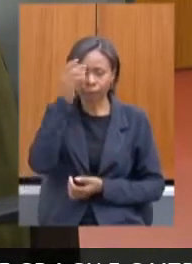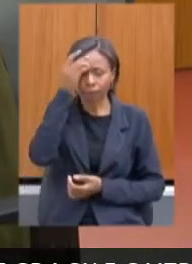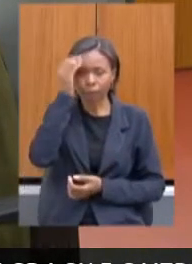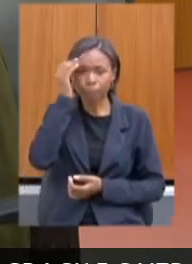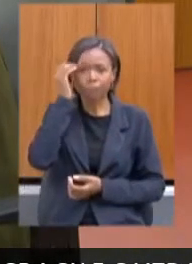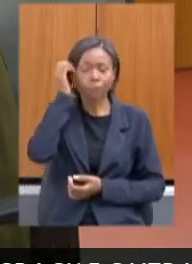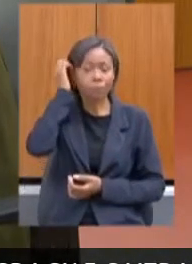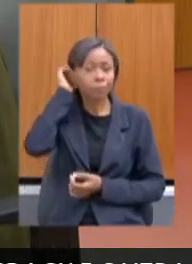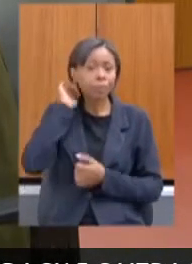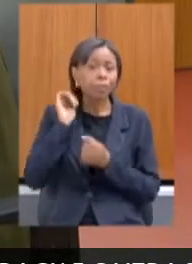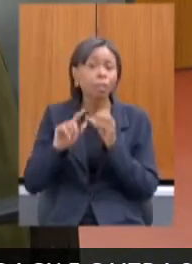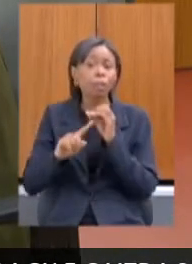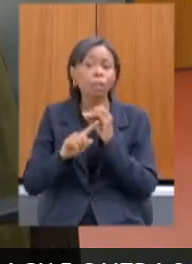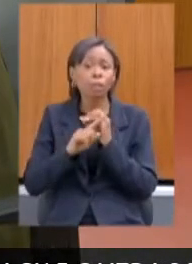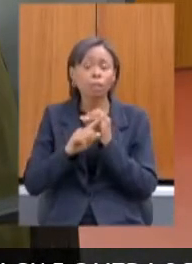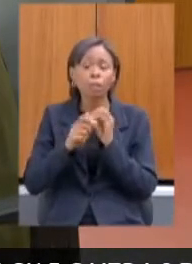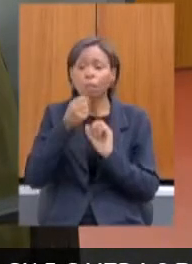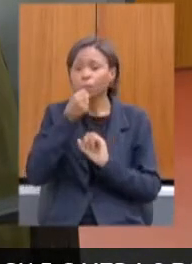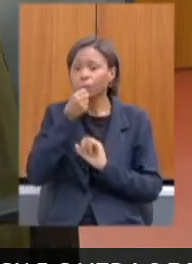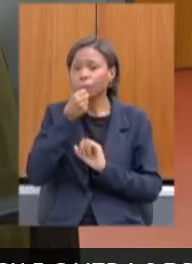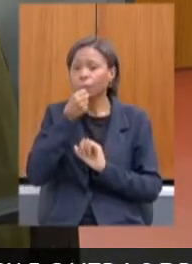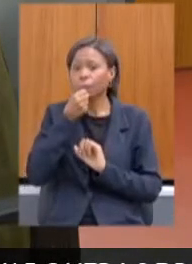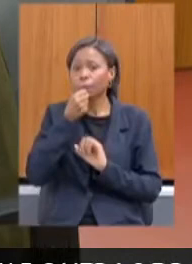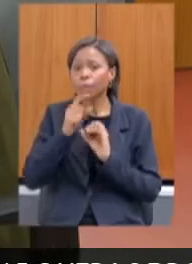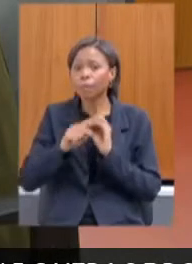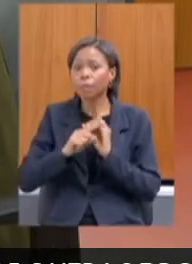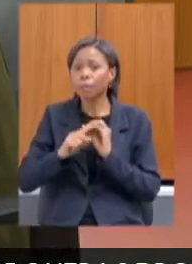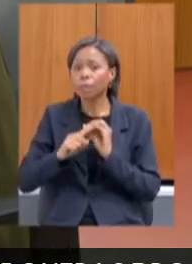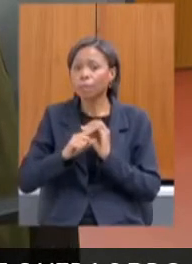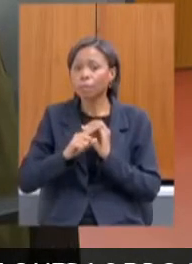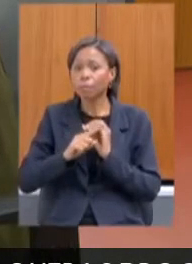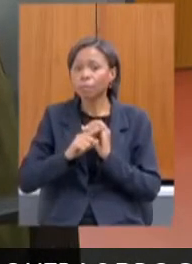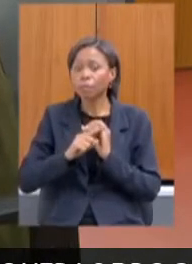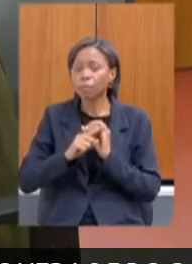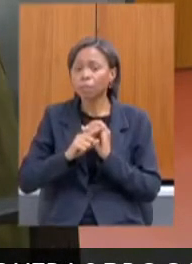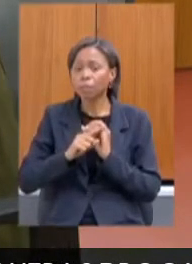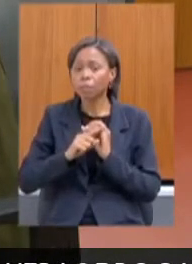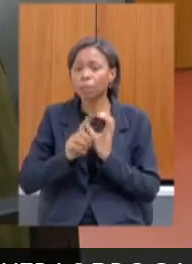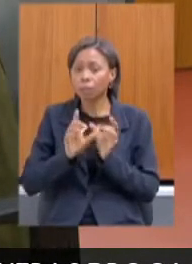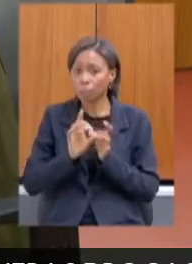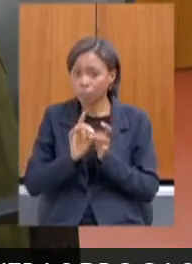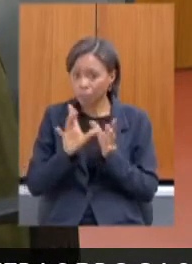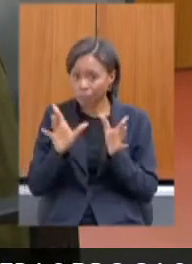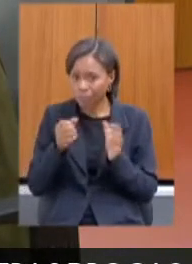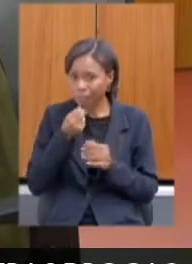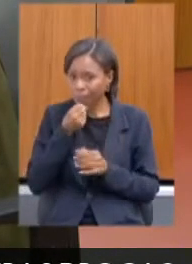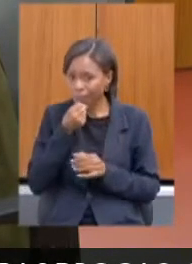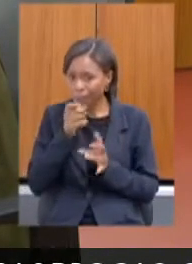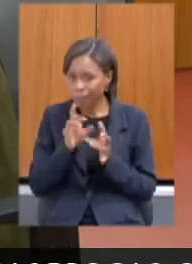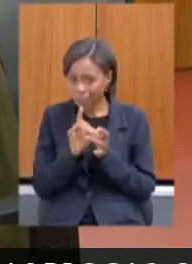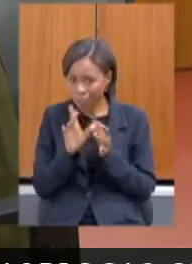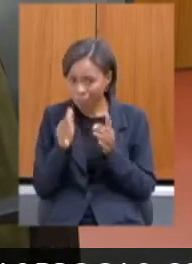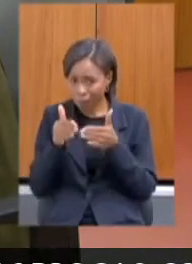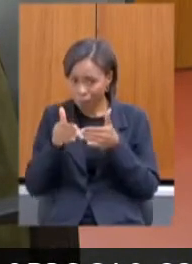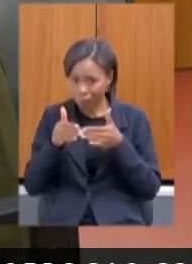Seu microfone está desligado aqui para a gente. Abre o seu microfone, por favor, deputado Celinho.